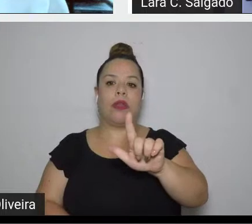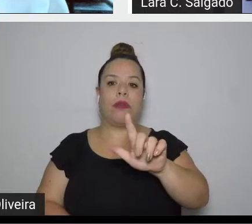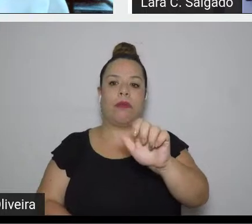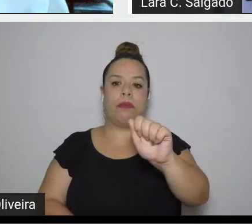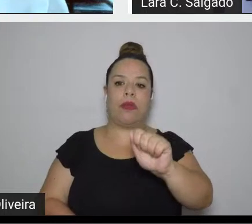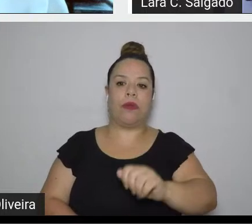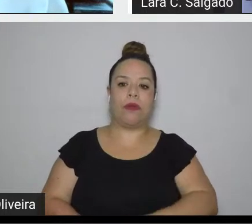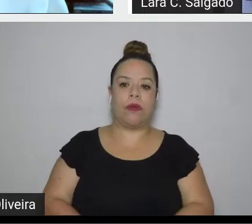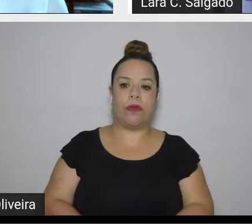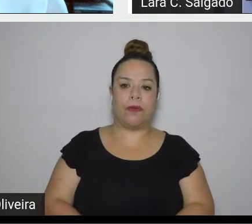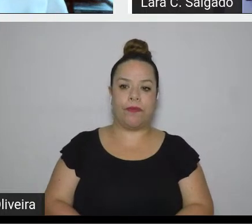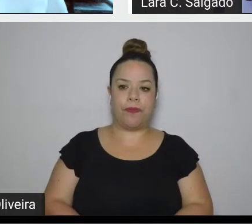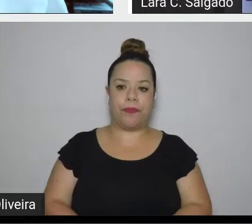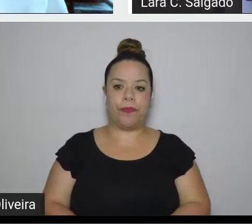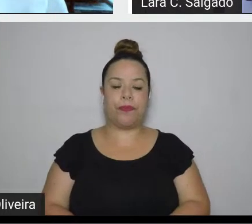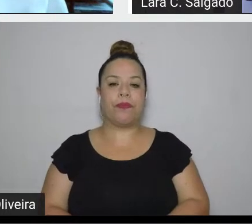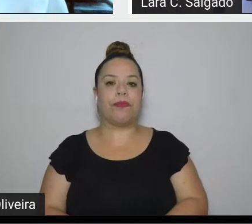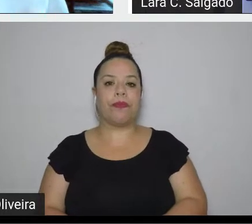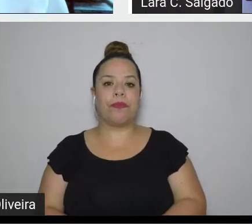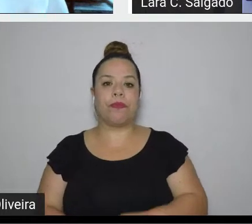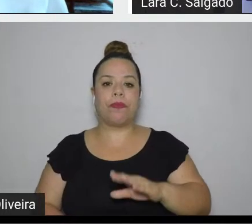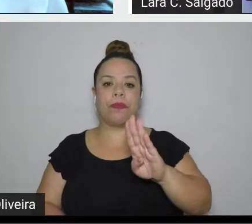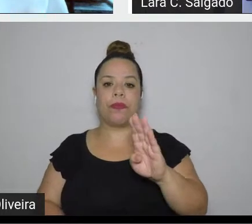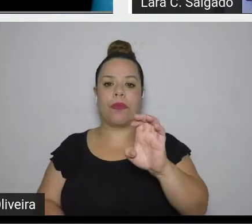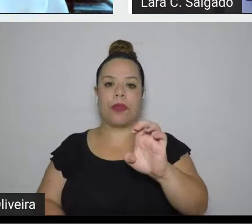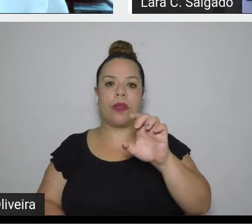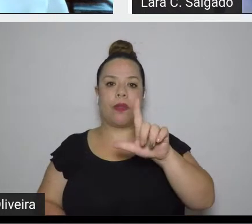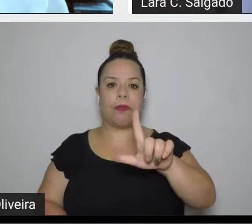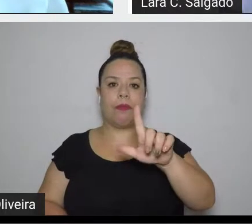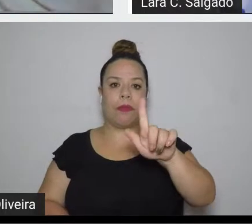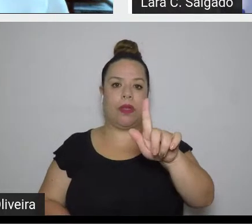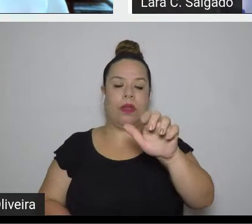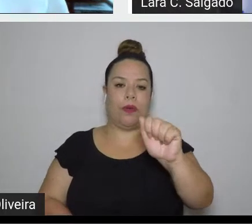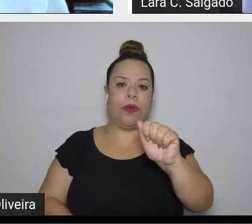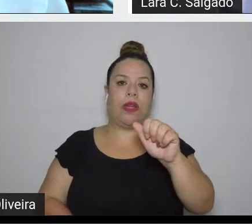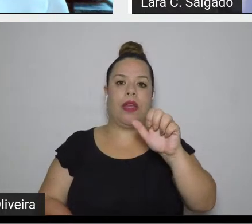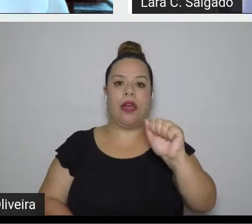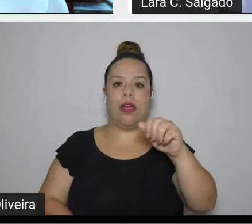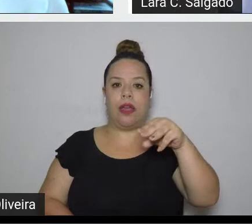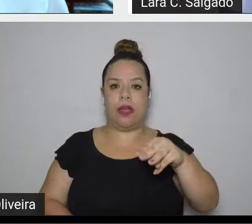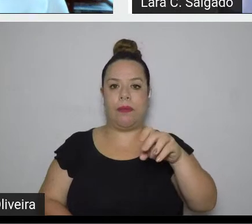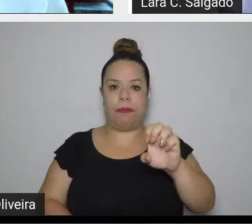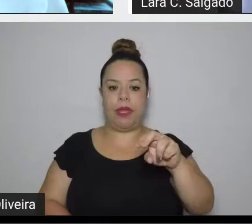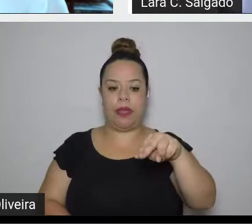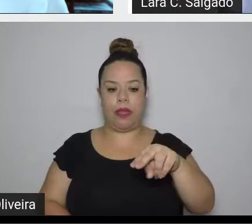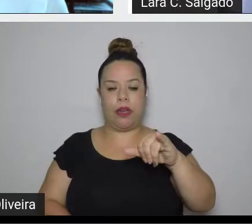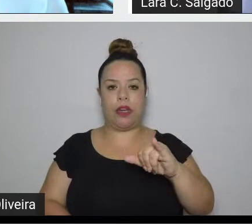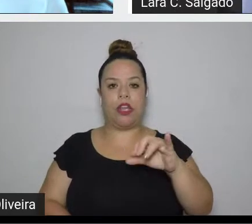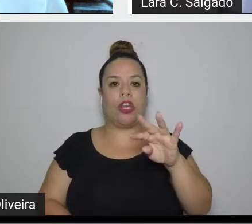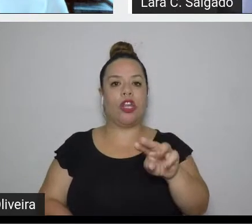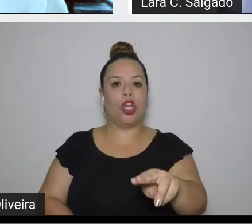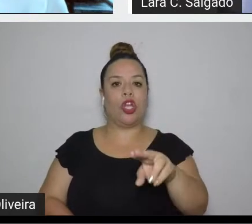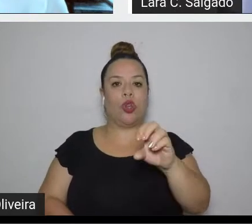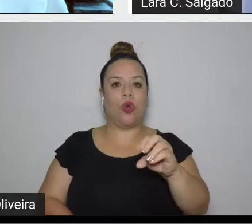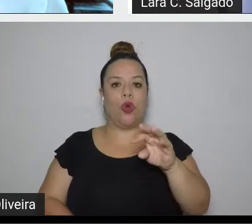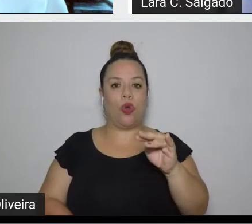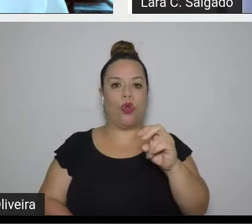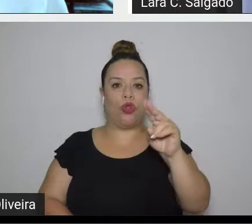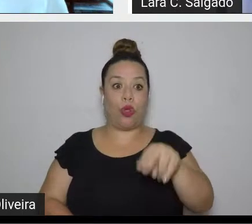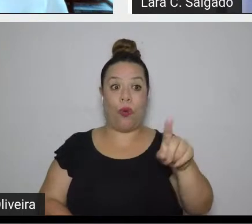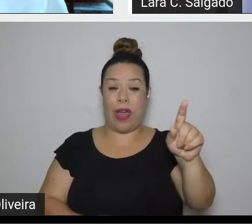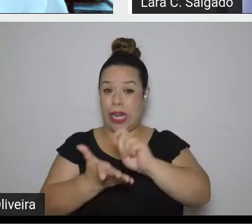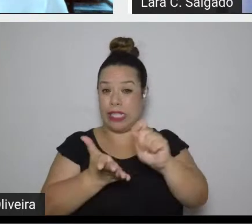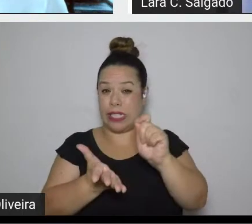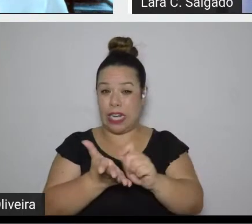Amelie Noton, que vende milhões de livros, escreveu um belo livro que quase